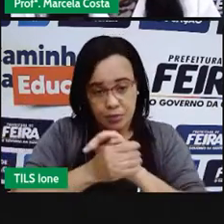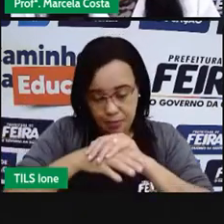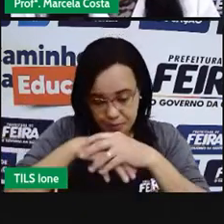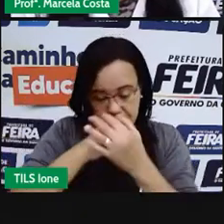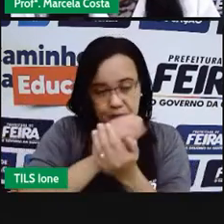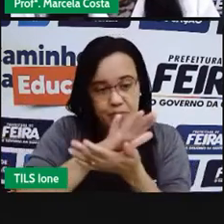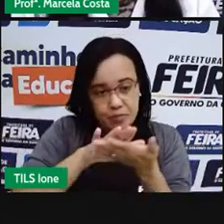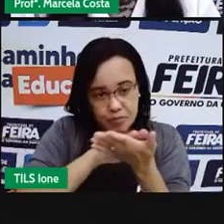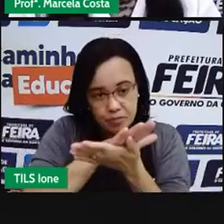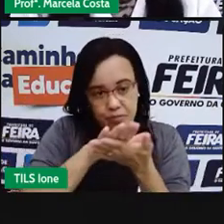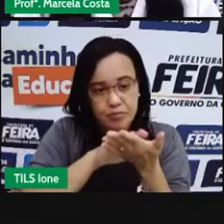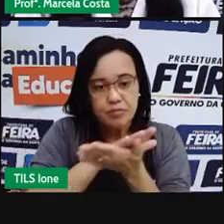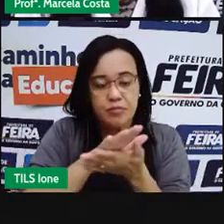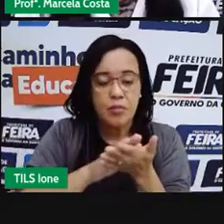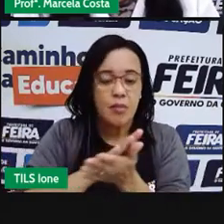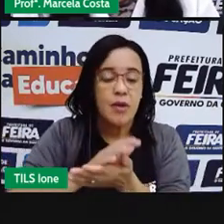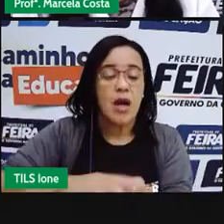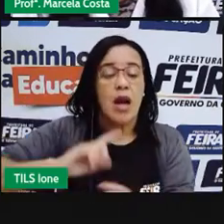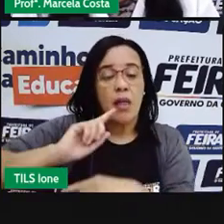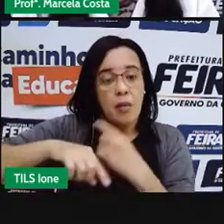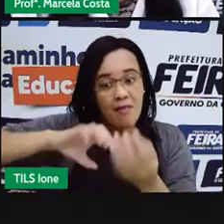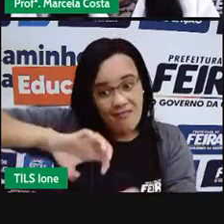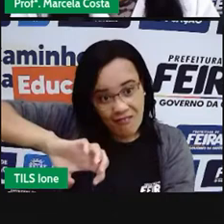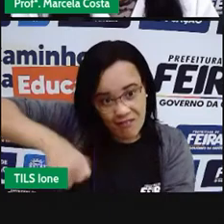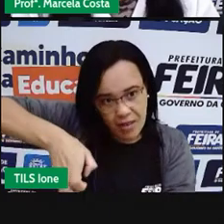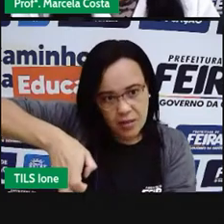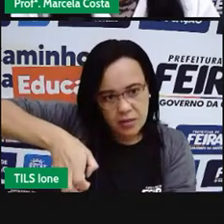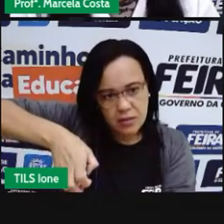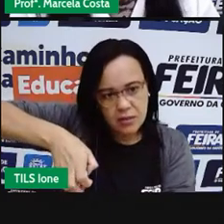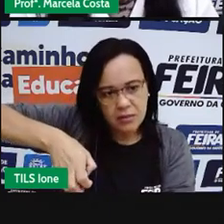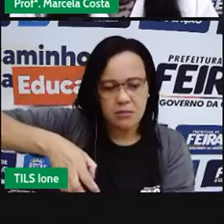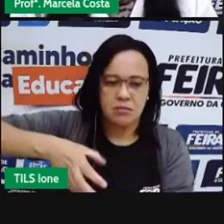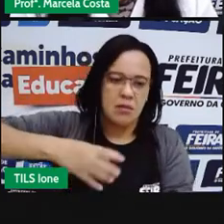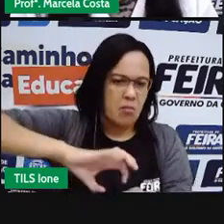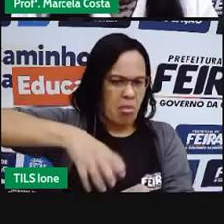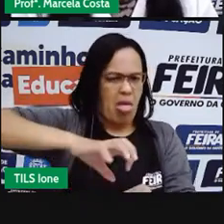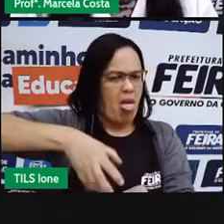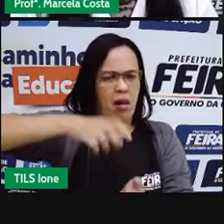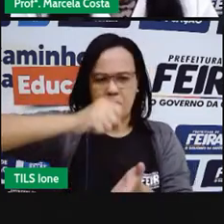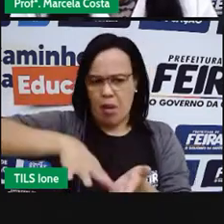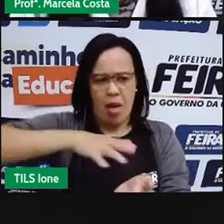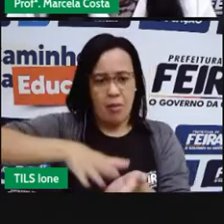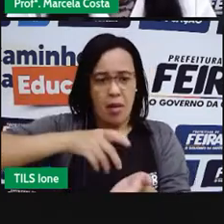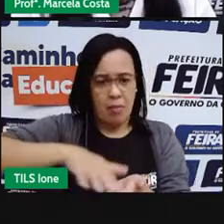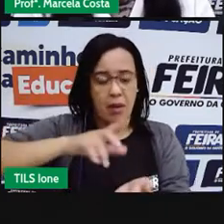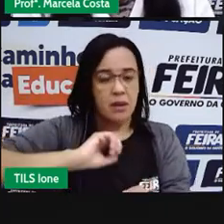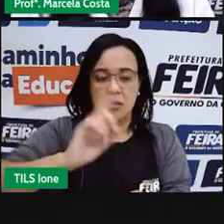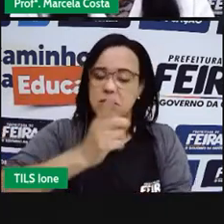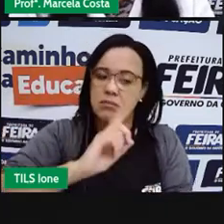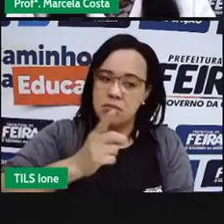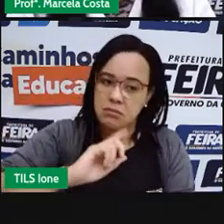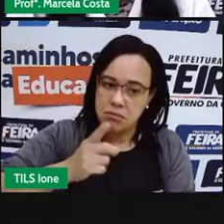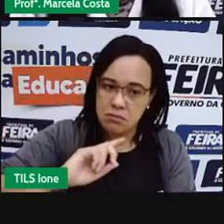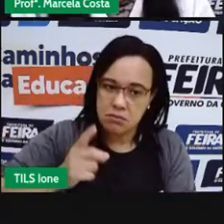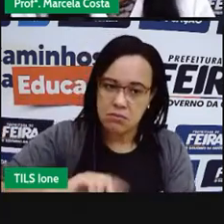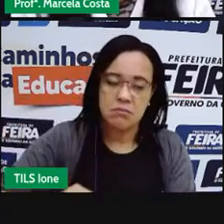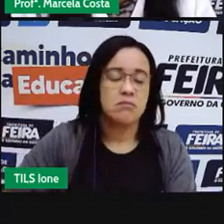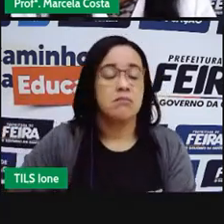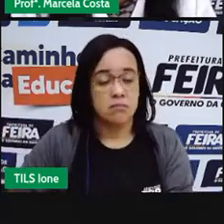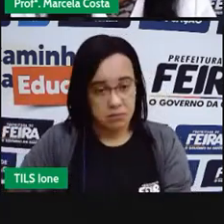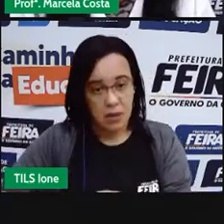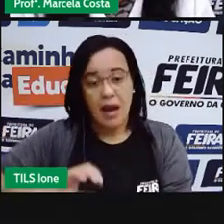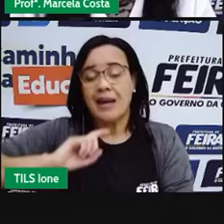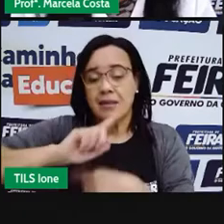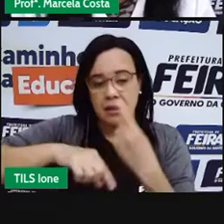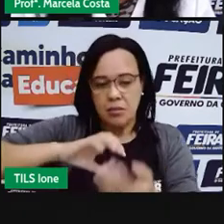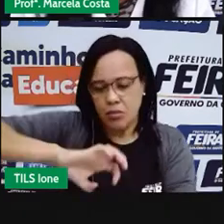sabonete, molha, fecha a torneira para poder passar o sabonete. E aí, abre de novo, quando você